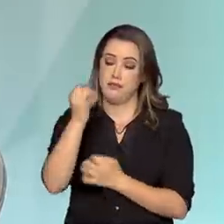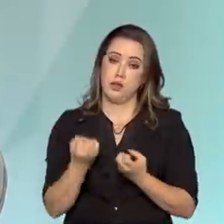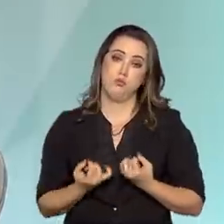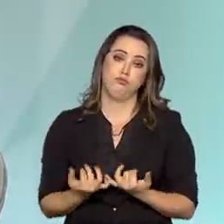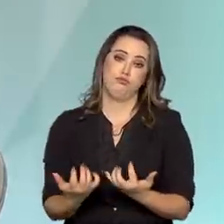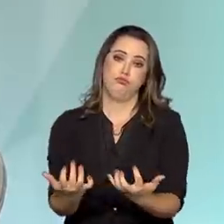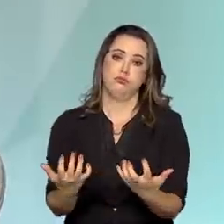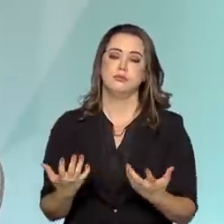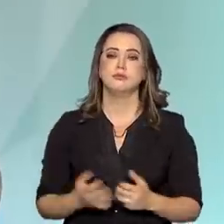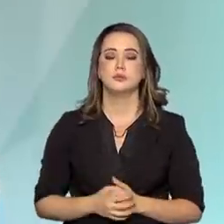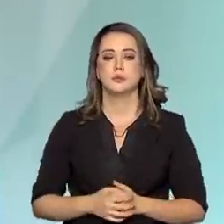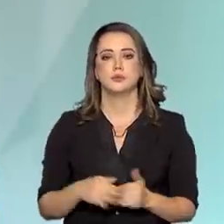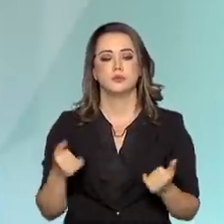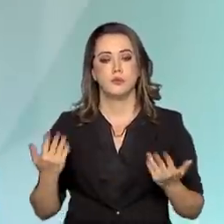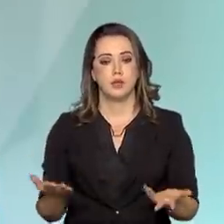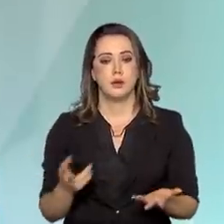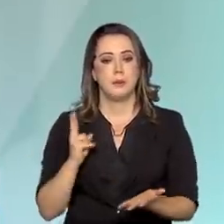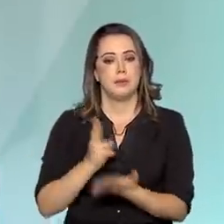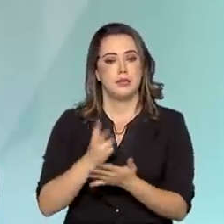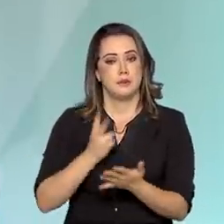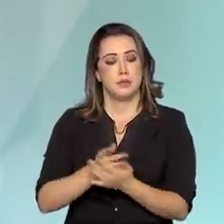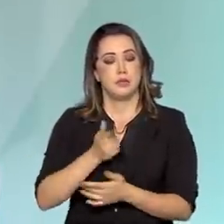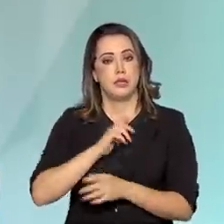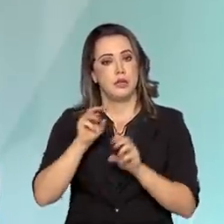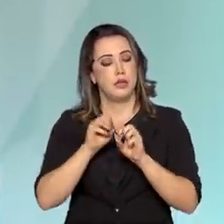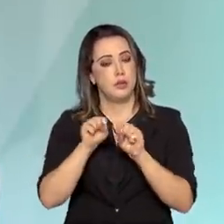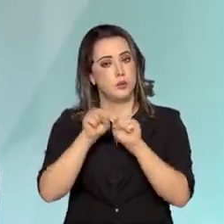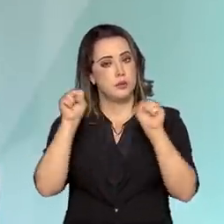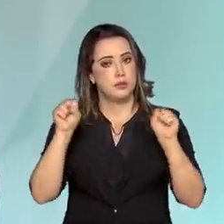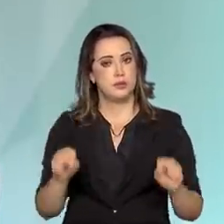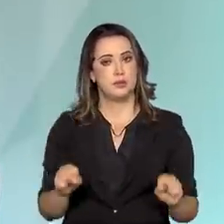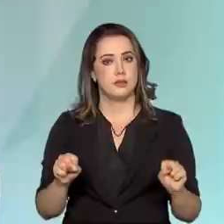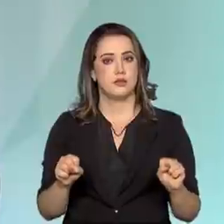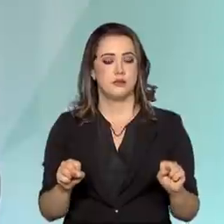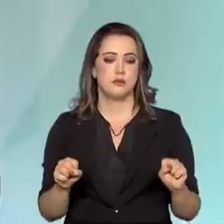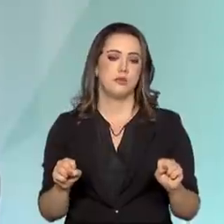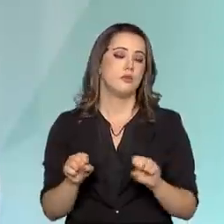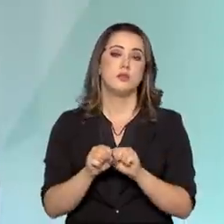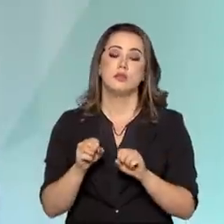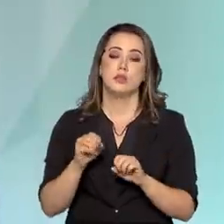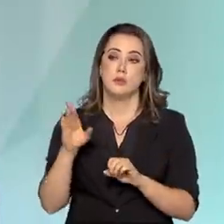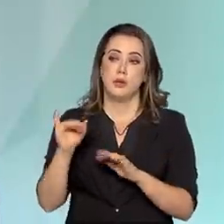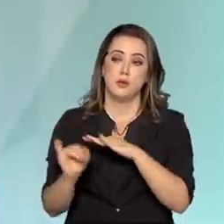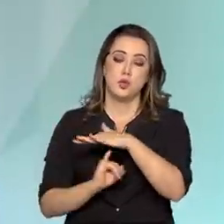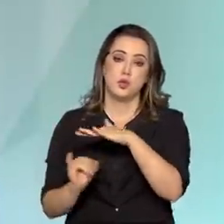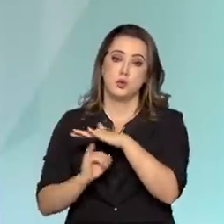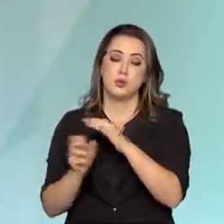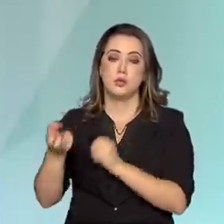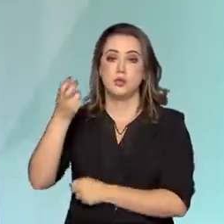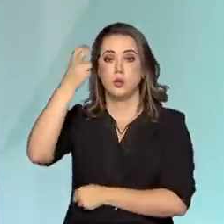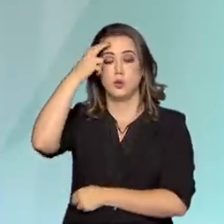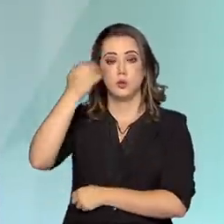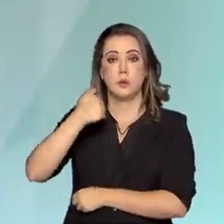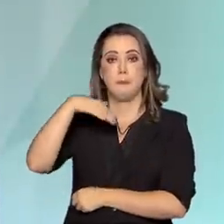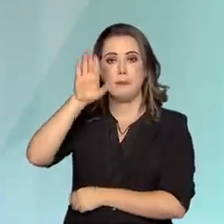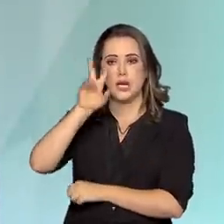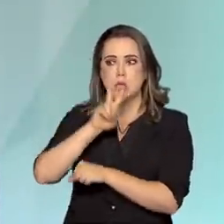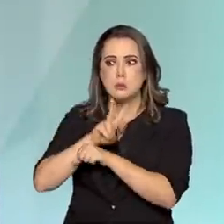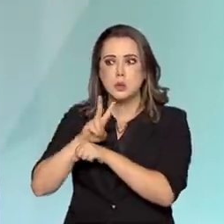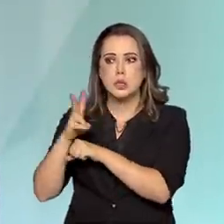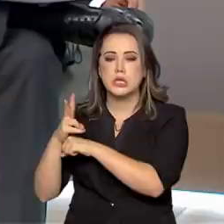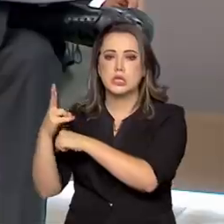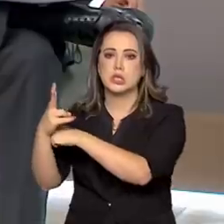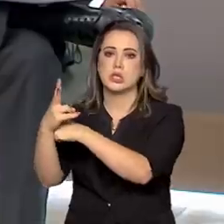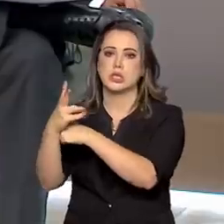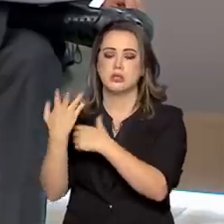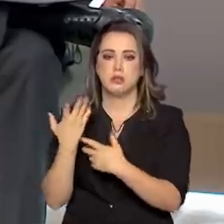de prevenção a incêndio. E embora ela tenha um sistema, ela esteja entre as instituições culturais mais bem protegidas